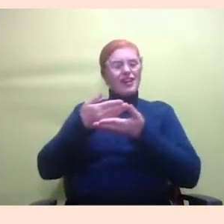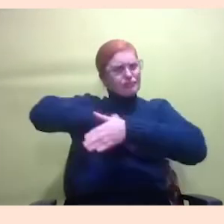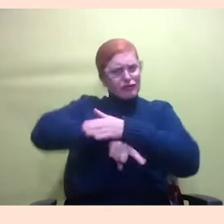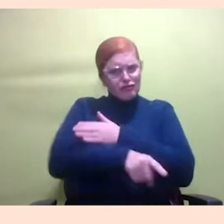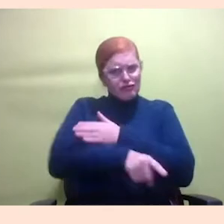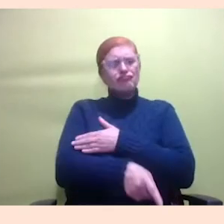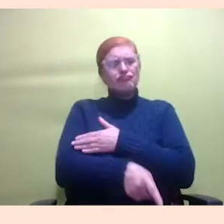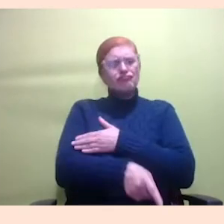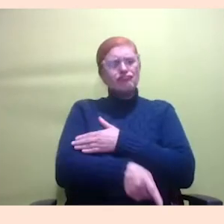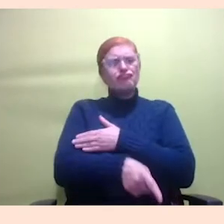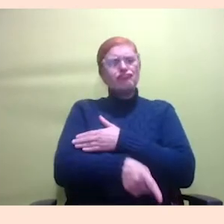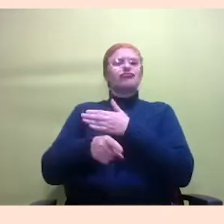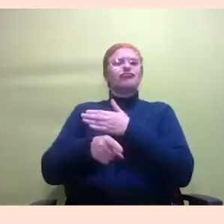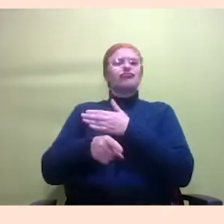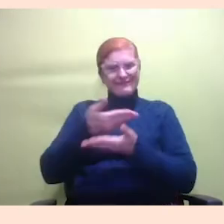gente